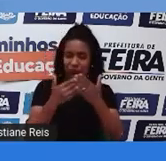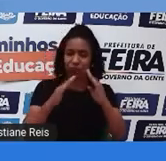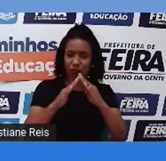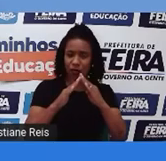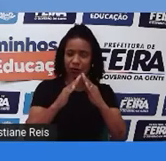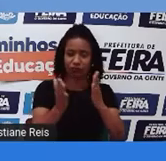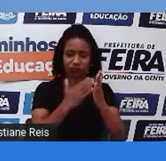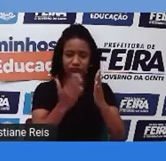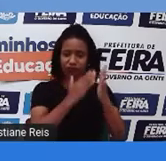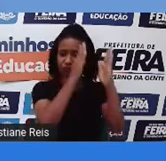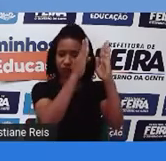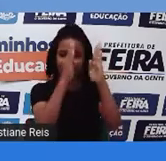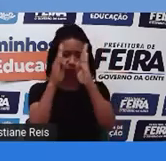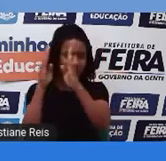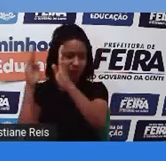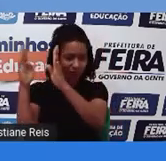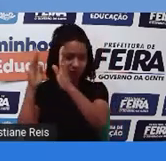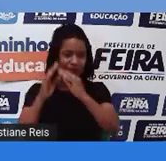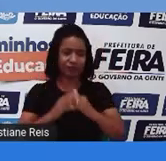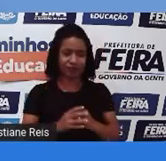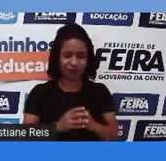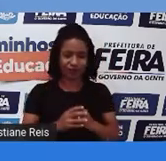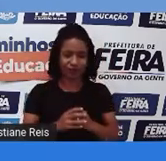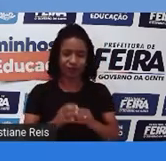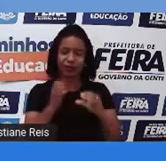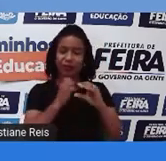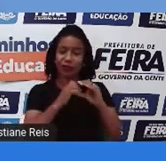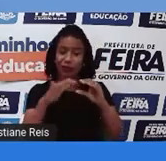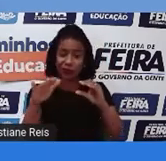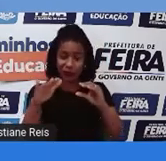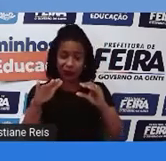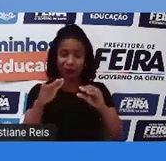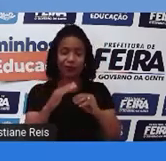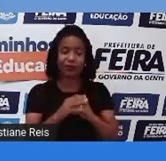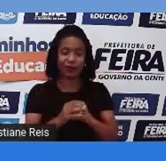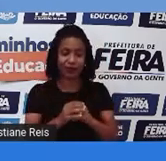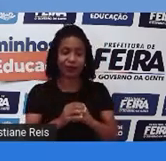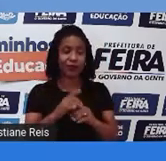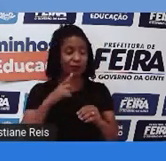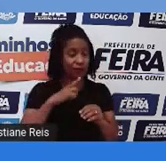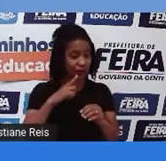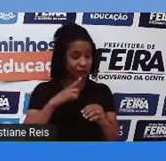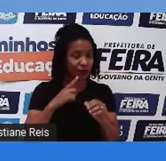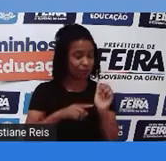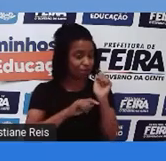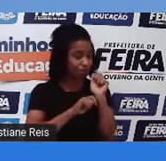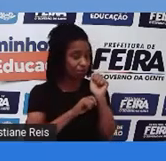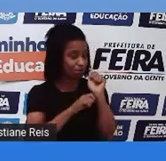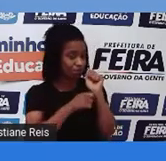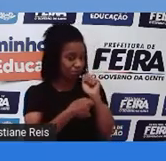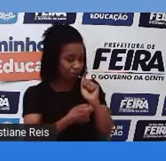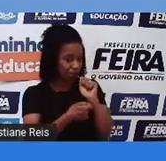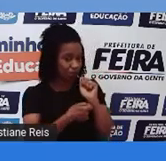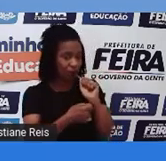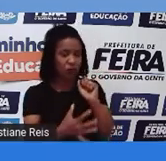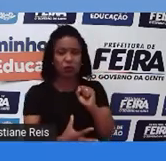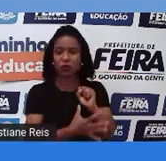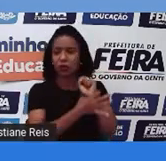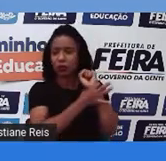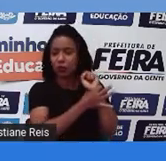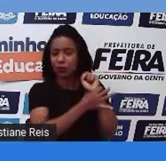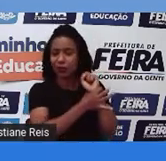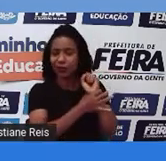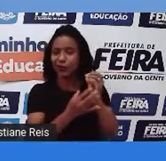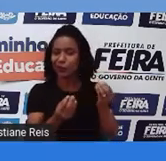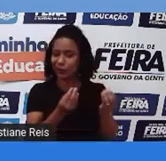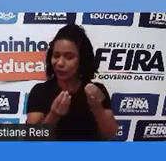O que você deve fazer para tornar a sua conta segura, né? Para que ninguém possa acessar